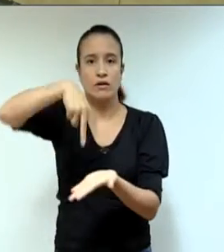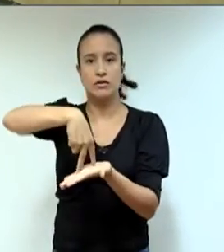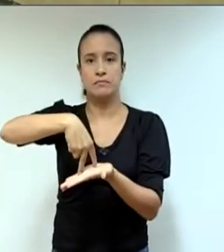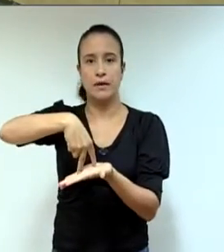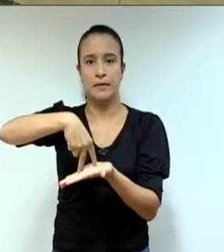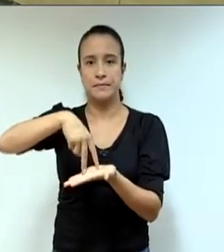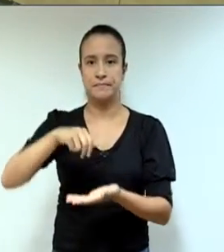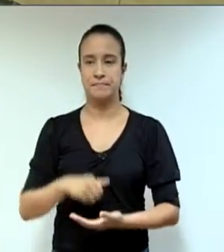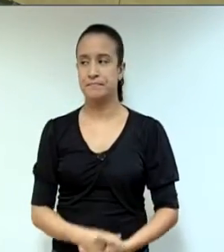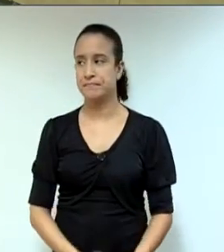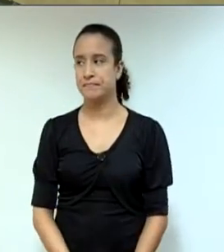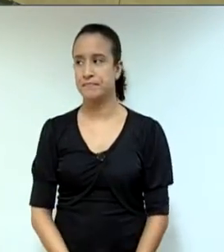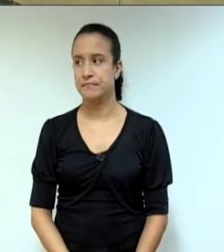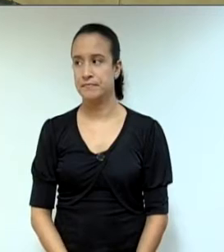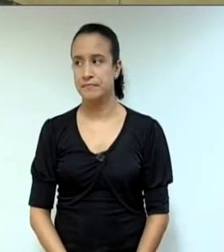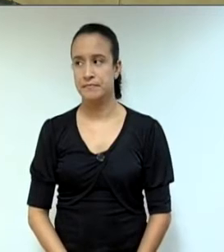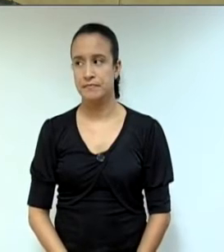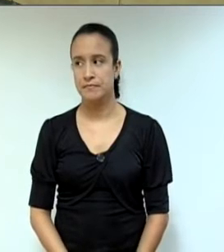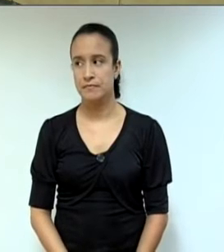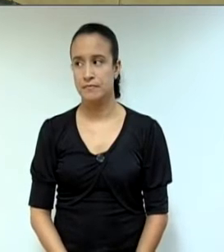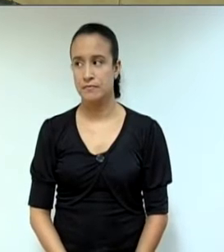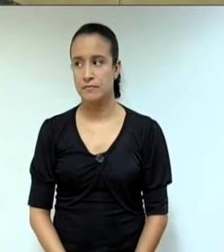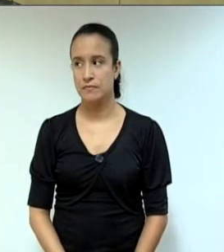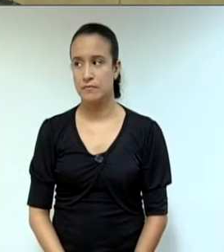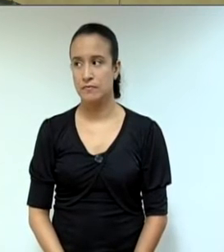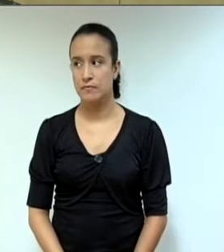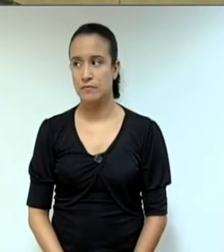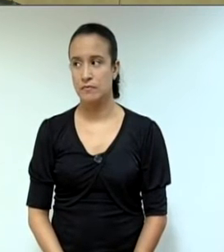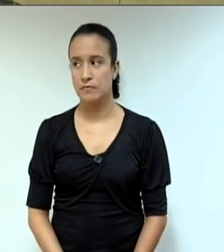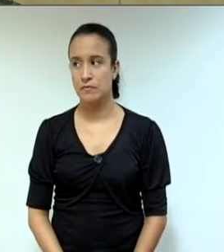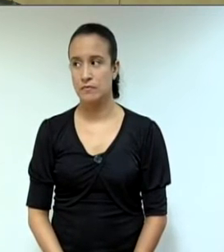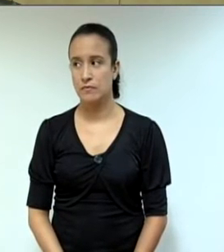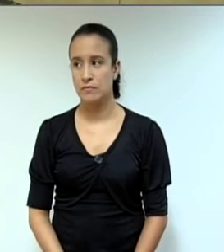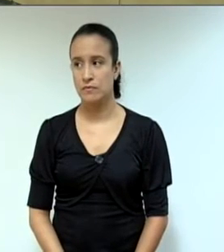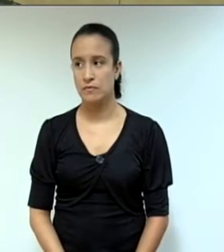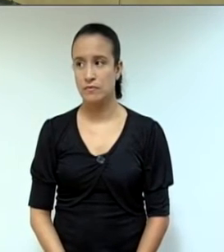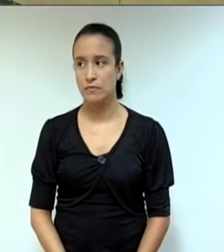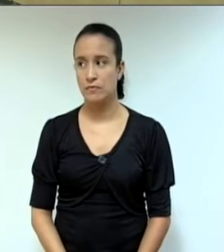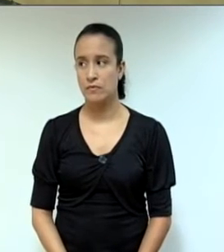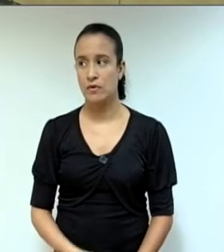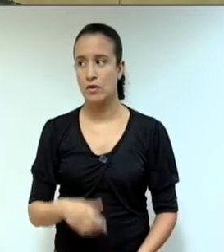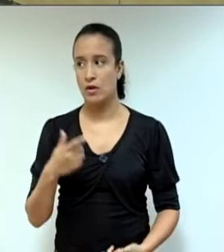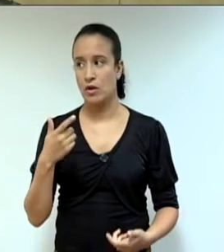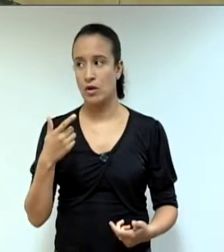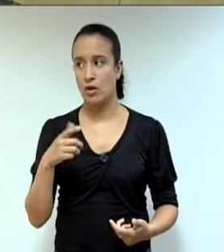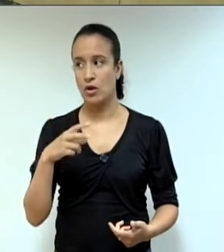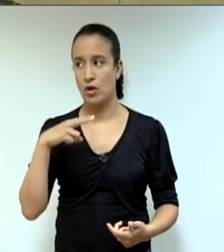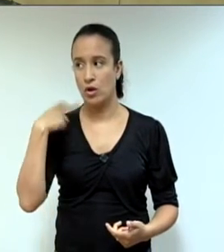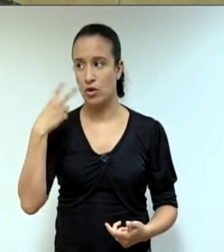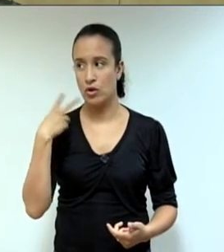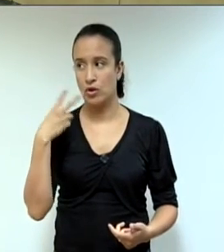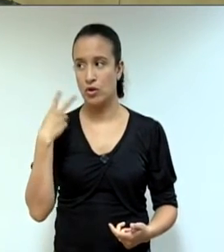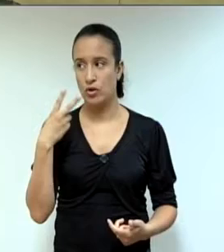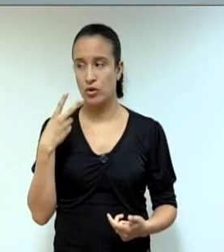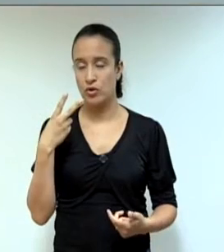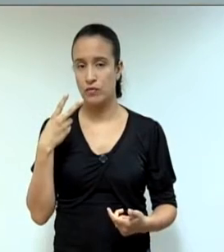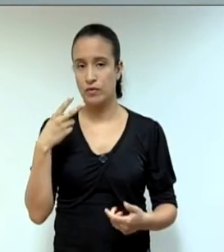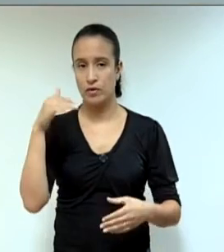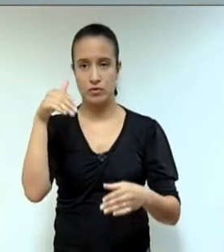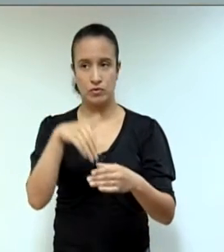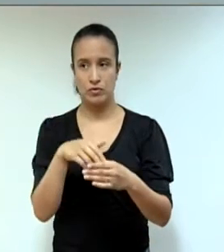Sr. Presidente, eu gostaria de, como não tem votação, os vereadores estão em